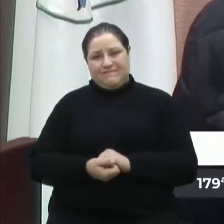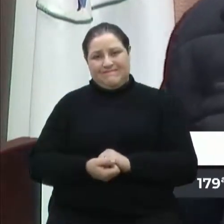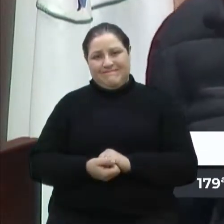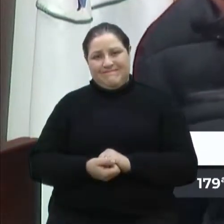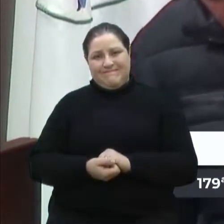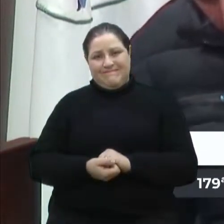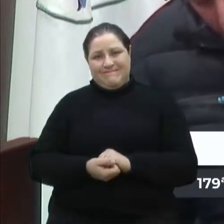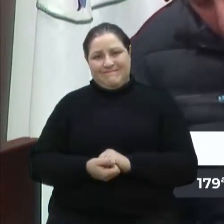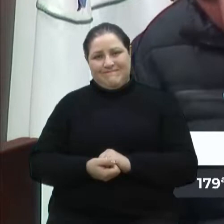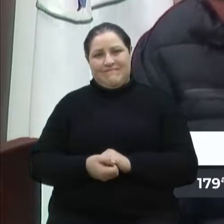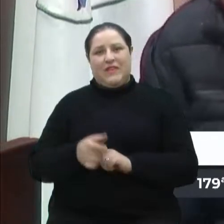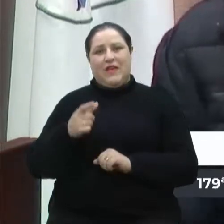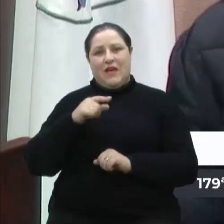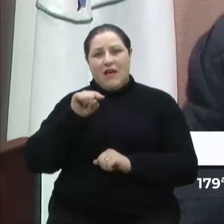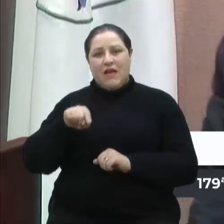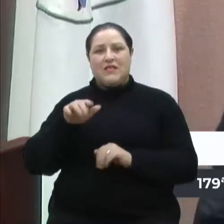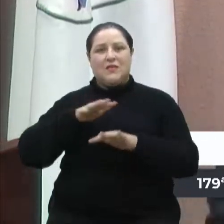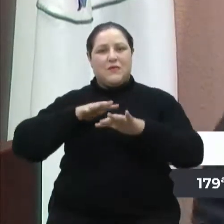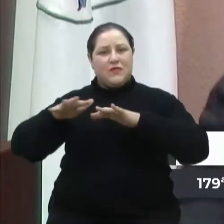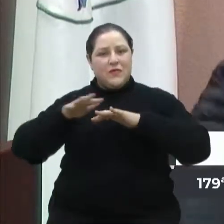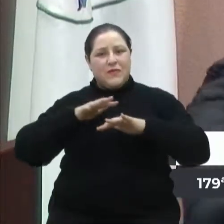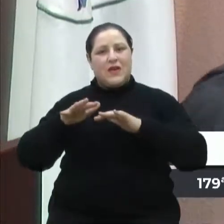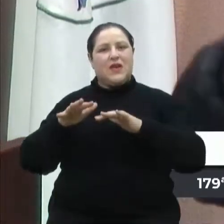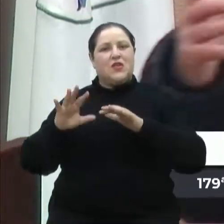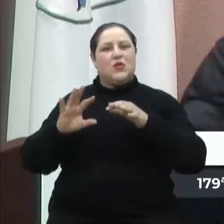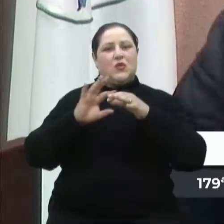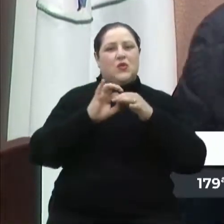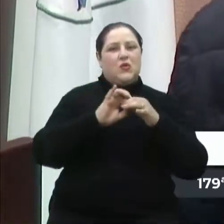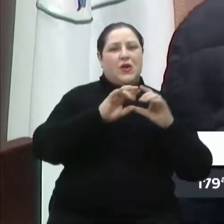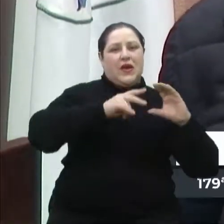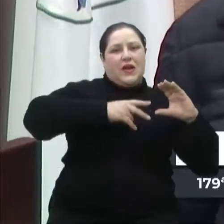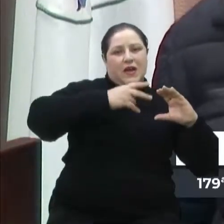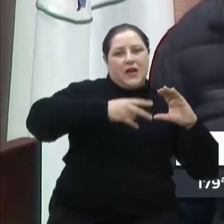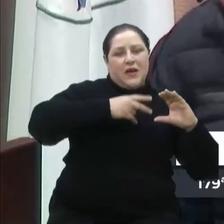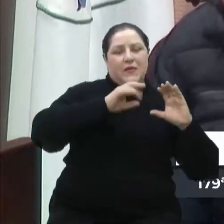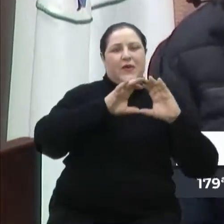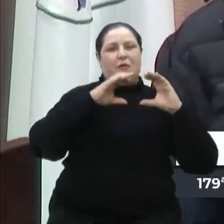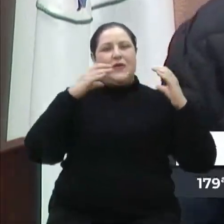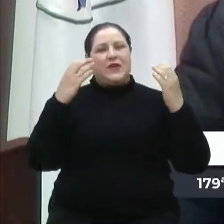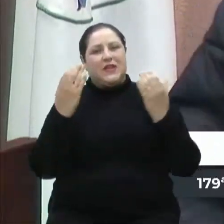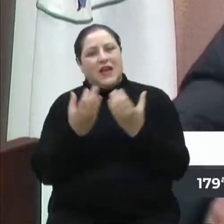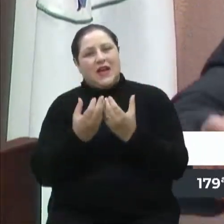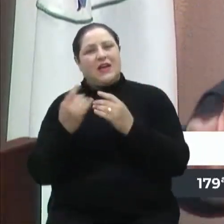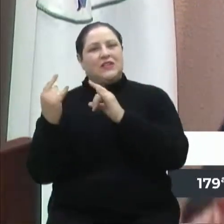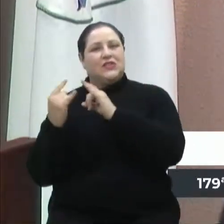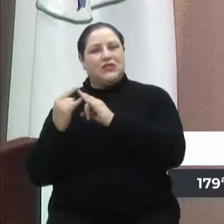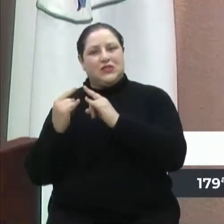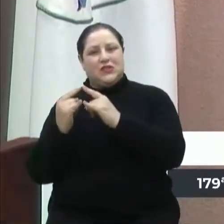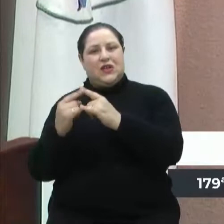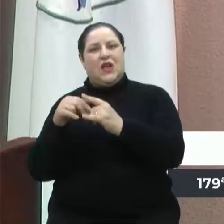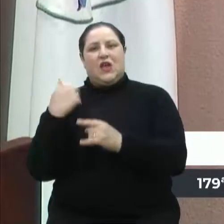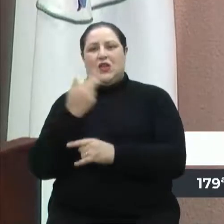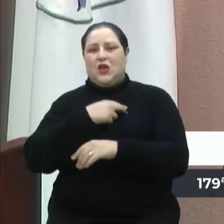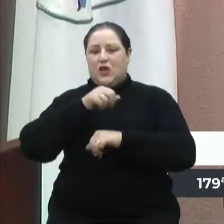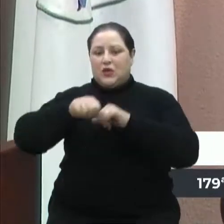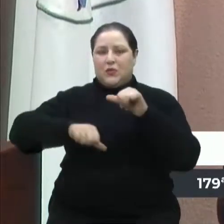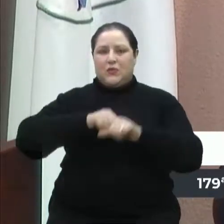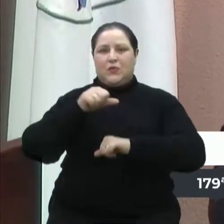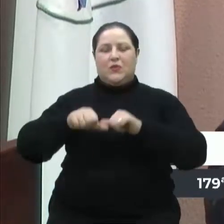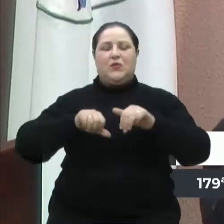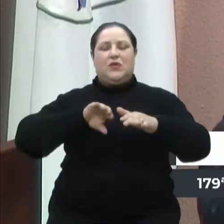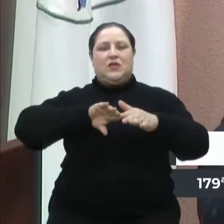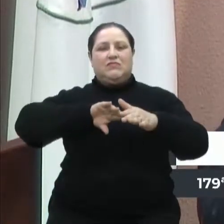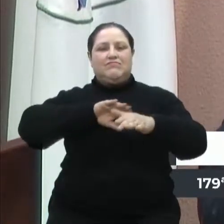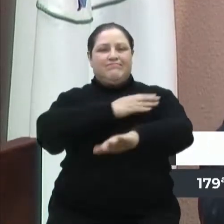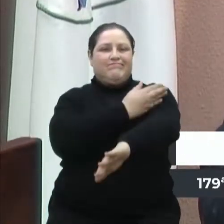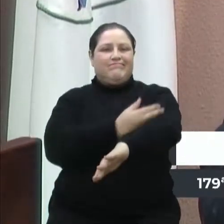E aí esse envolvimento com a Câmara, com a comunidade, com as entidades, para que a gente mude os hábitos da nossa cidade